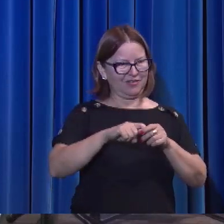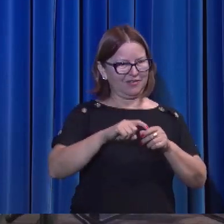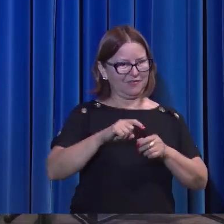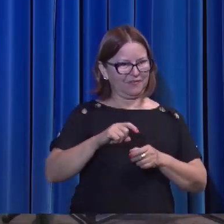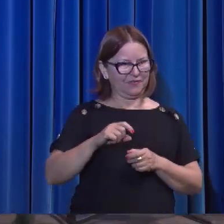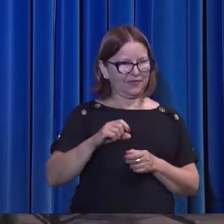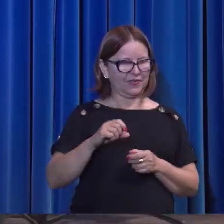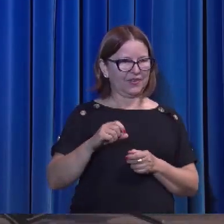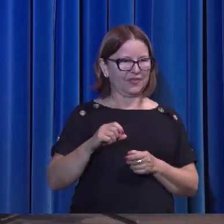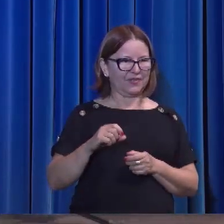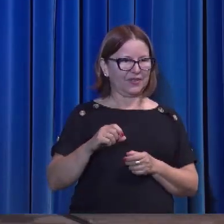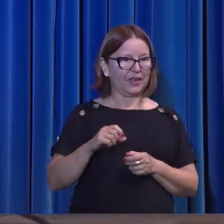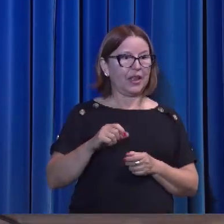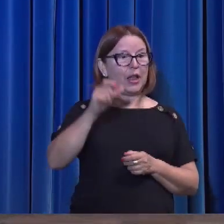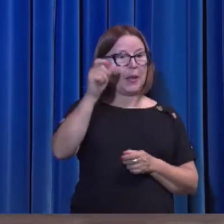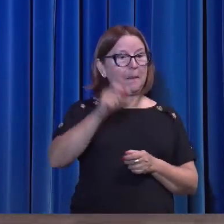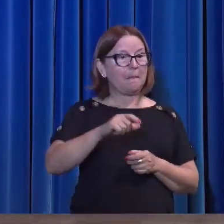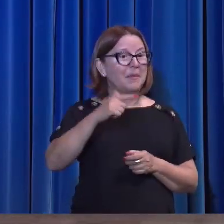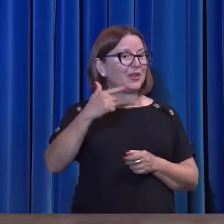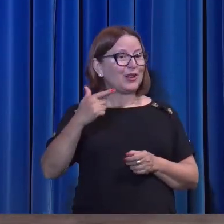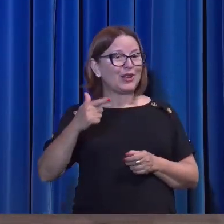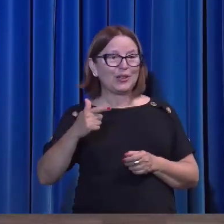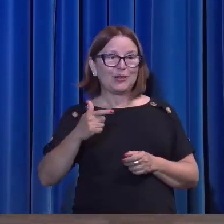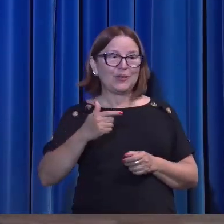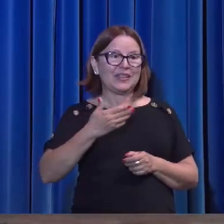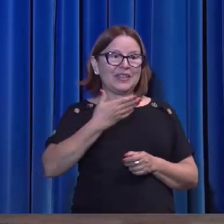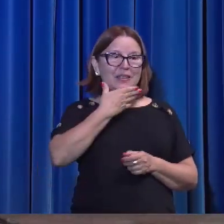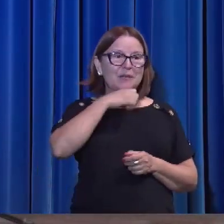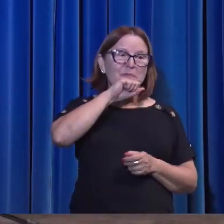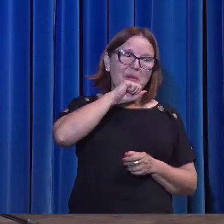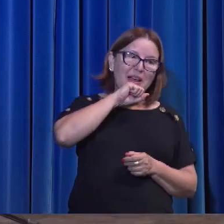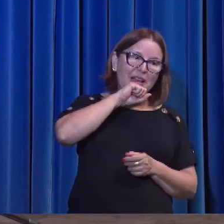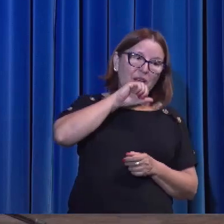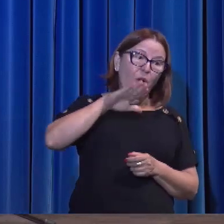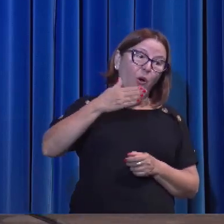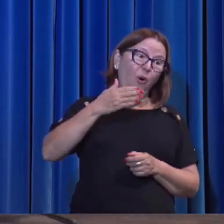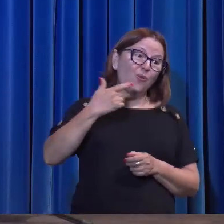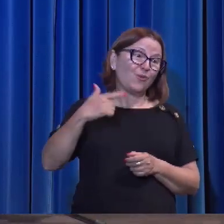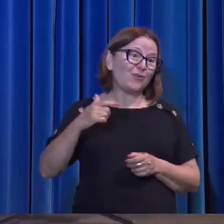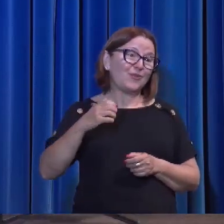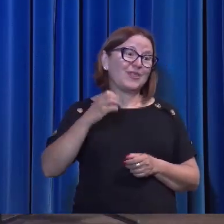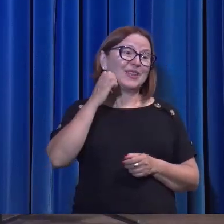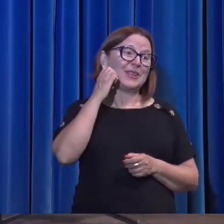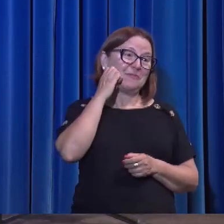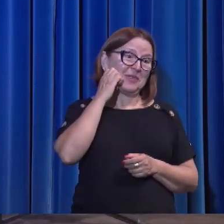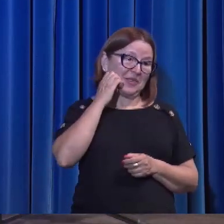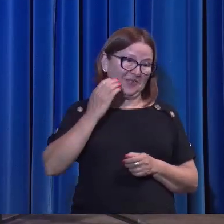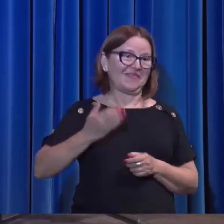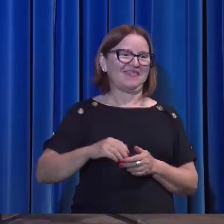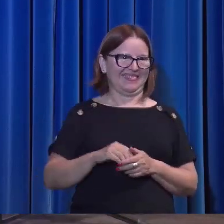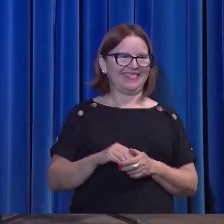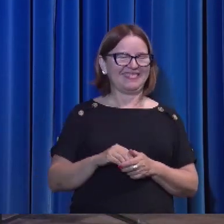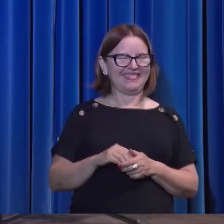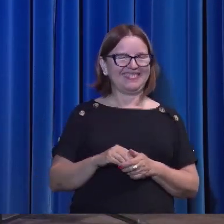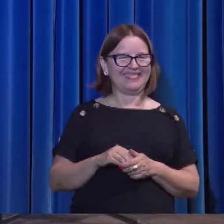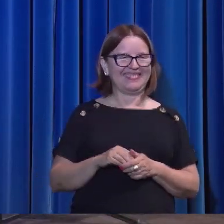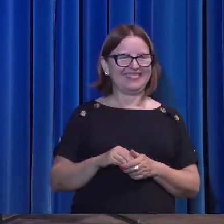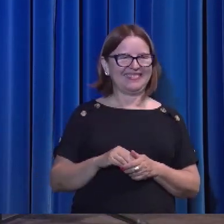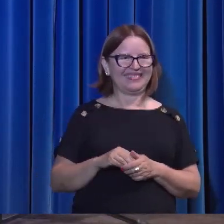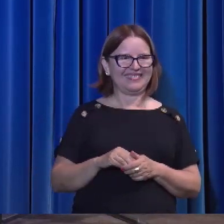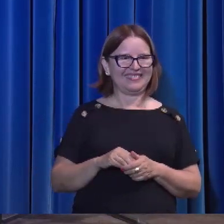com os discípulos. Ele apareceu aos discípulos. Isso é fato. Ele apareceu aos discípulos.